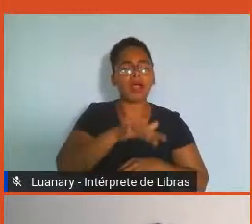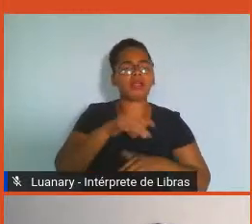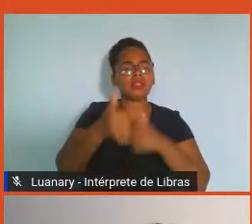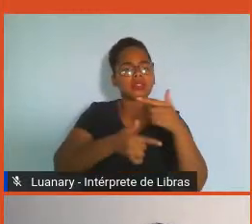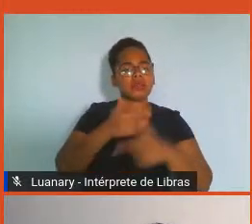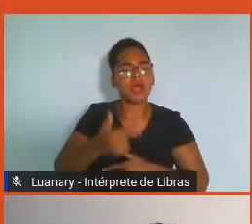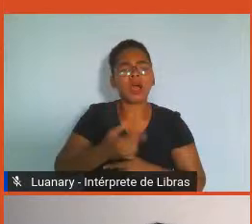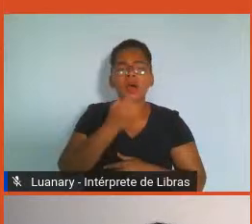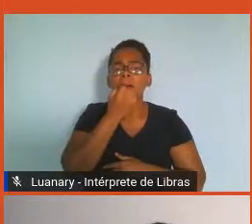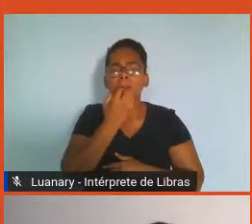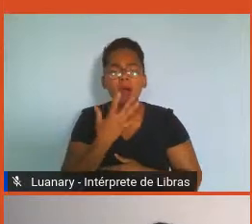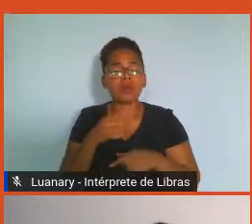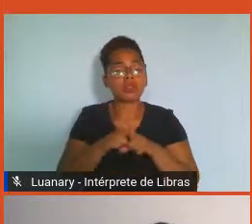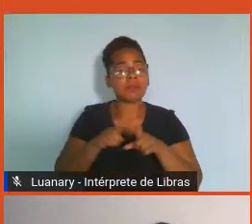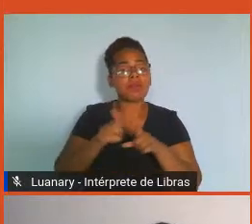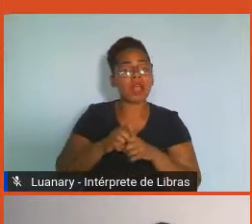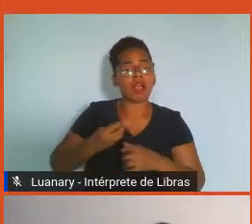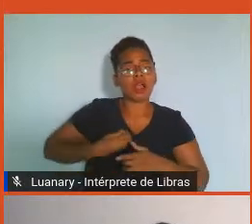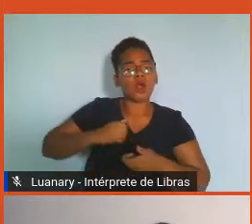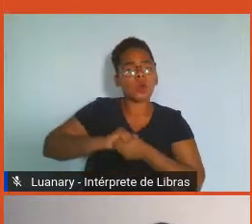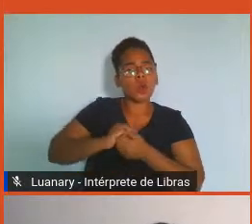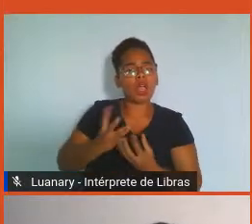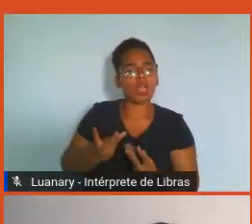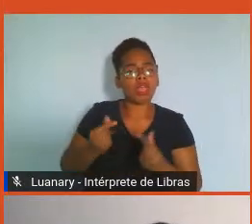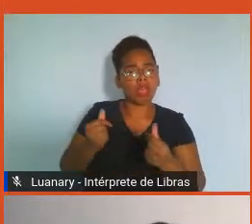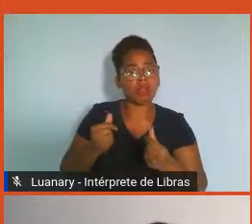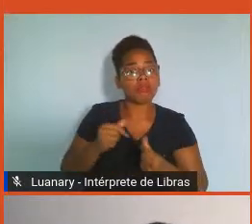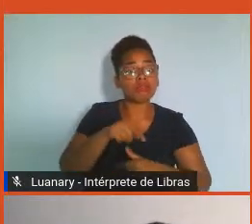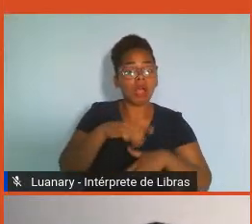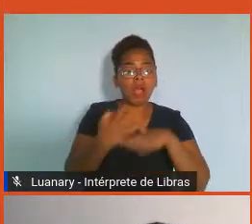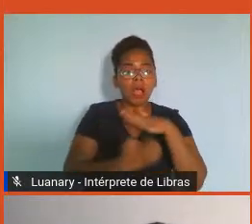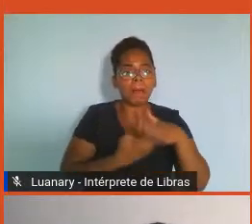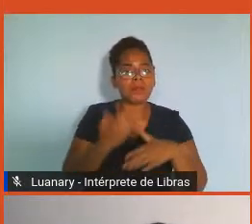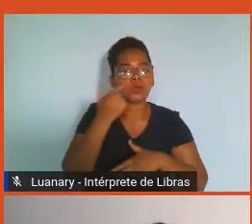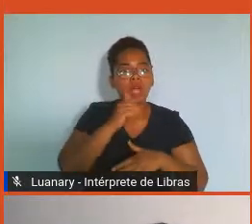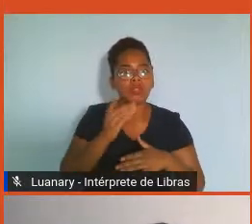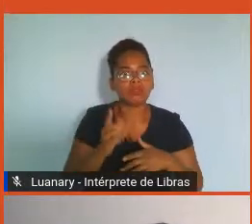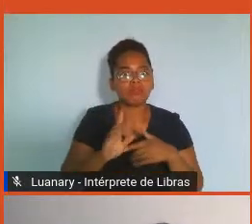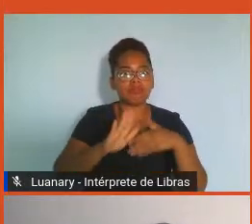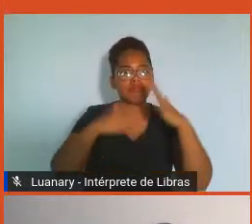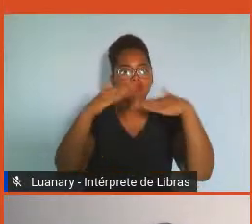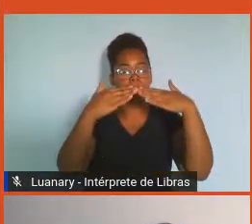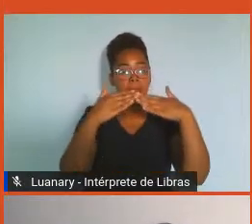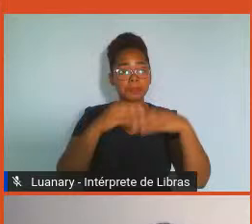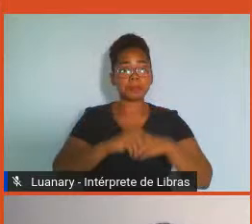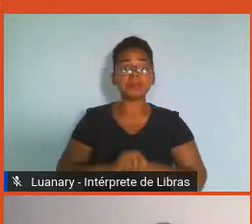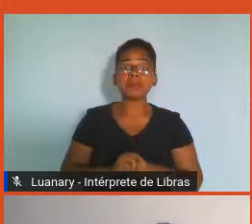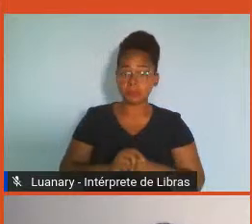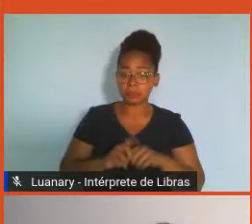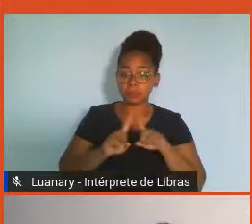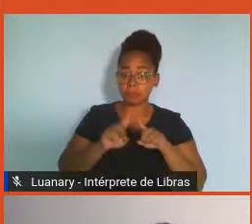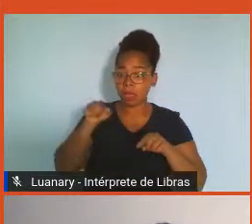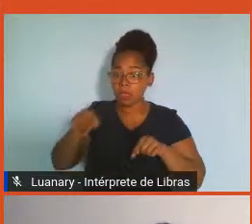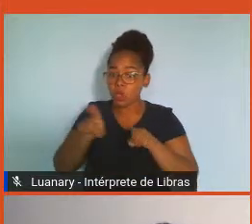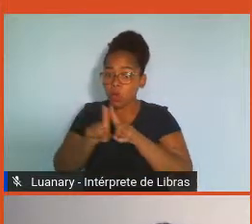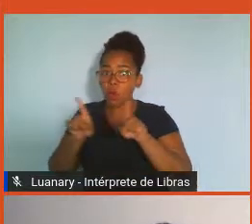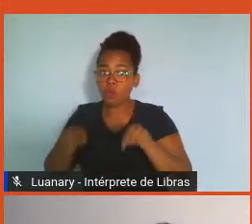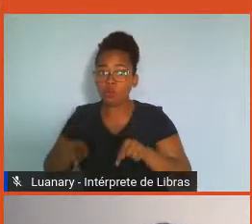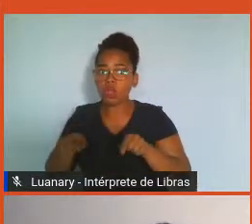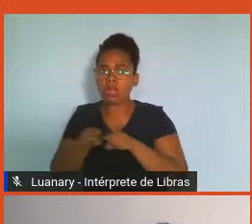conseguem sair na frente dos concorrentes. Mas o funcionário também deve cuidar da sua saúde mental e do seu bem-estar.